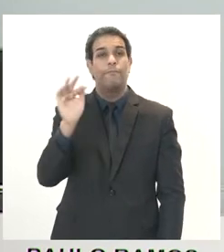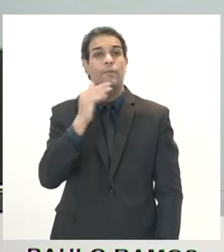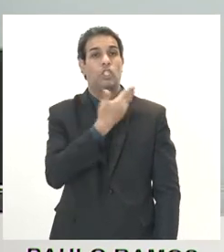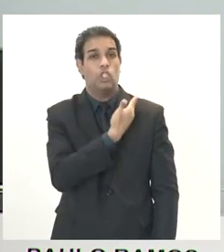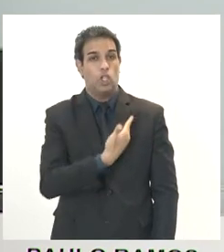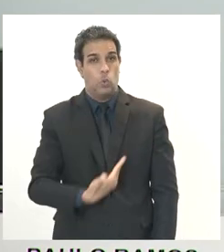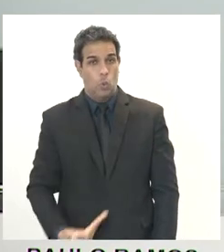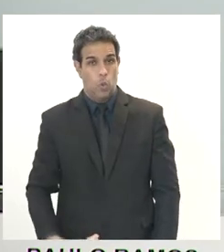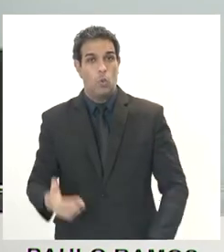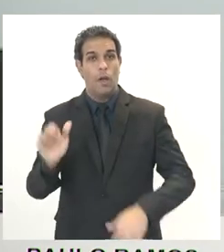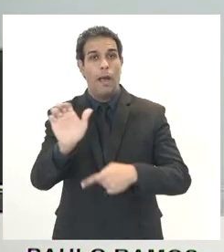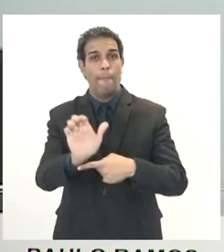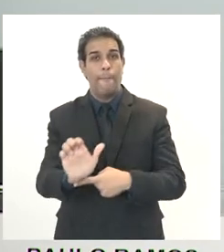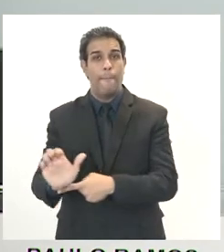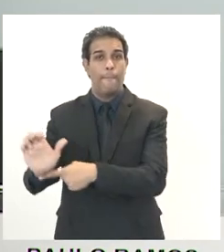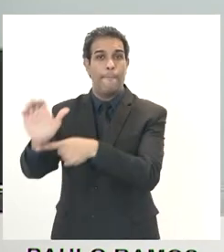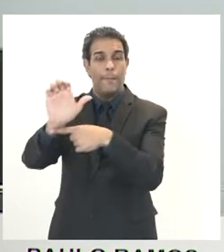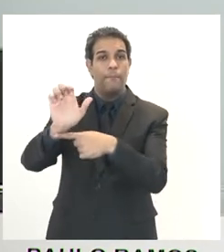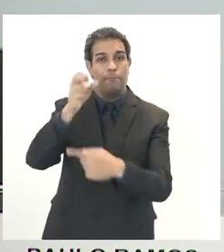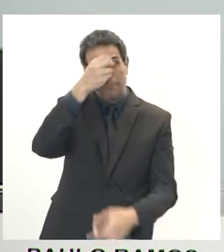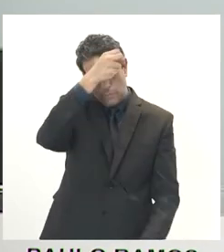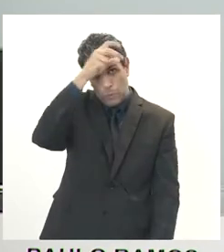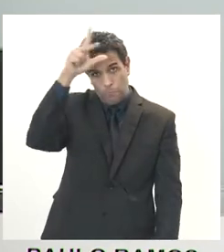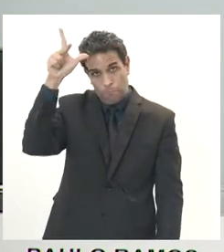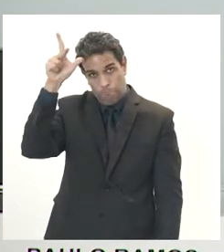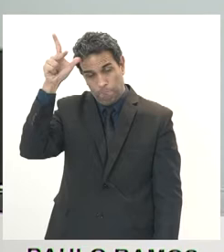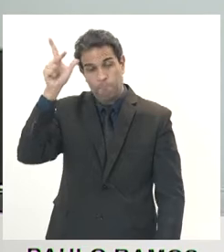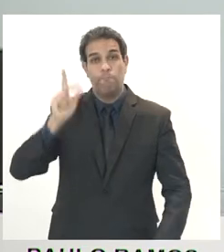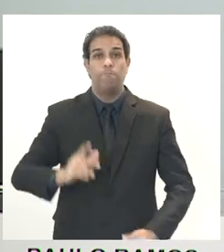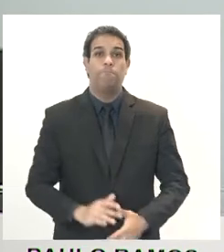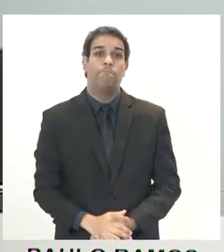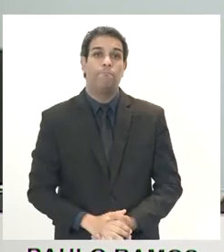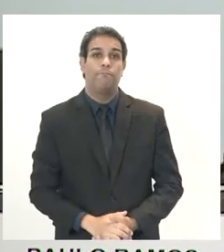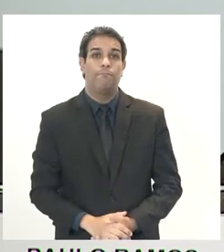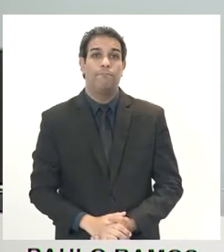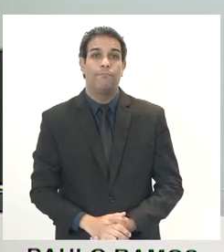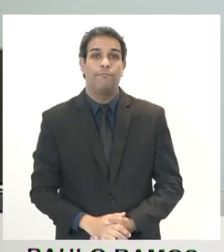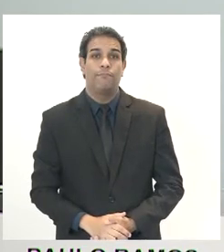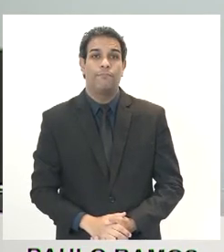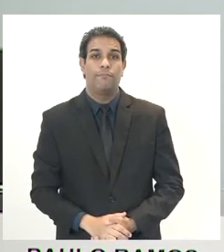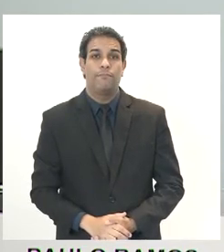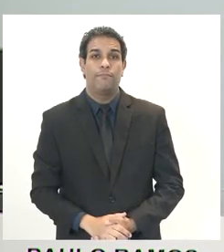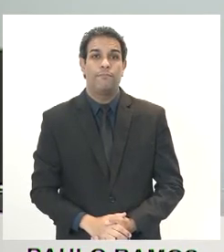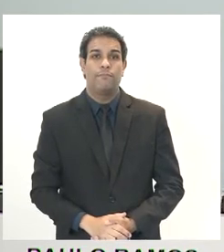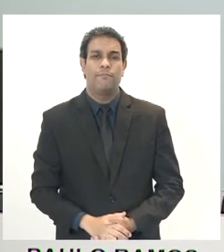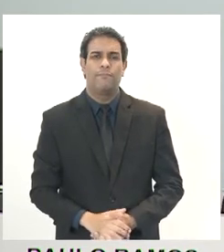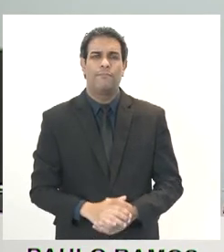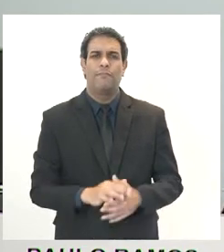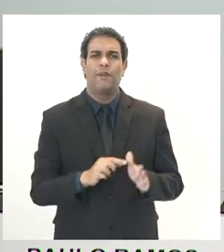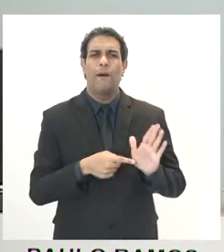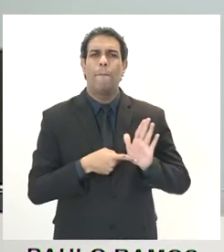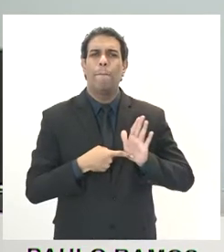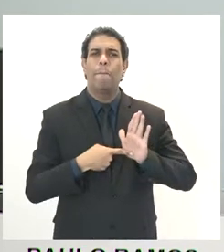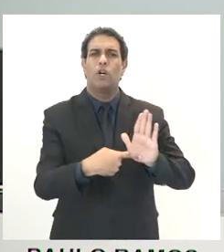e municipais. Chamar, atribuir